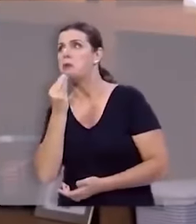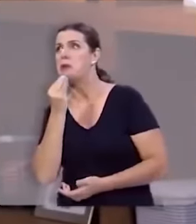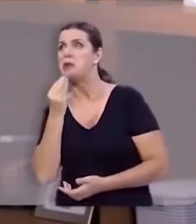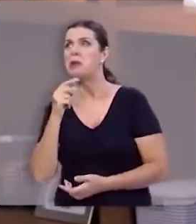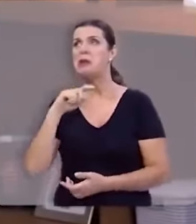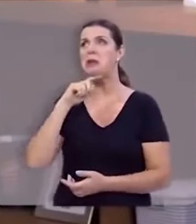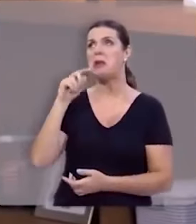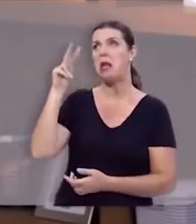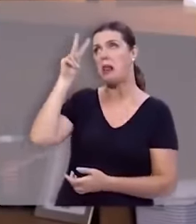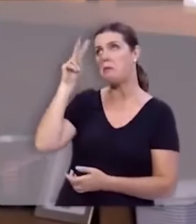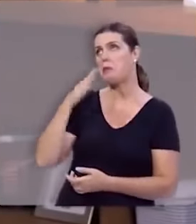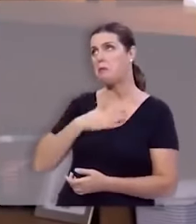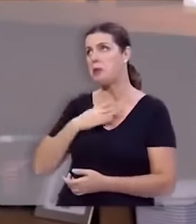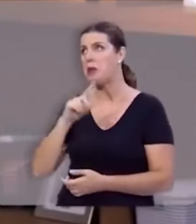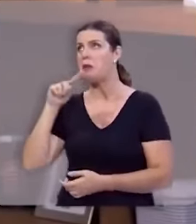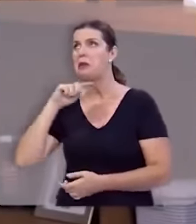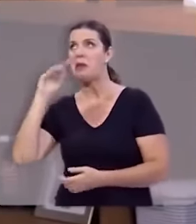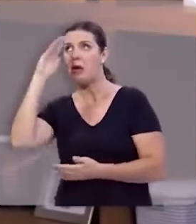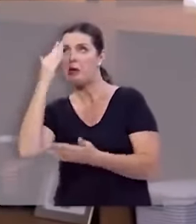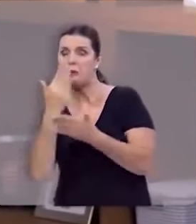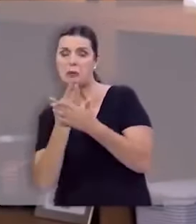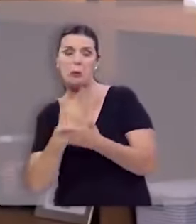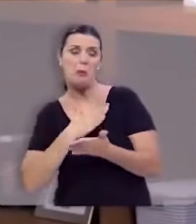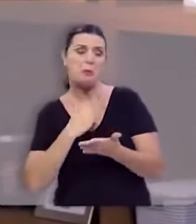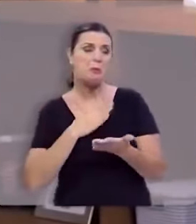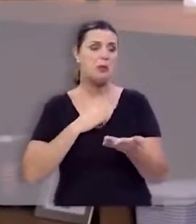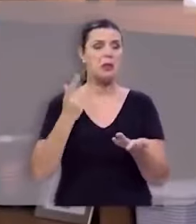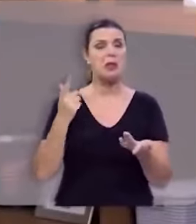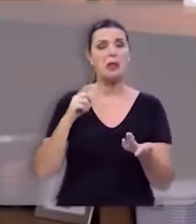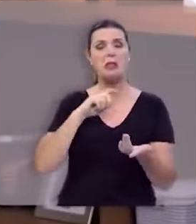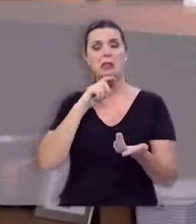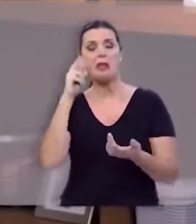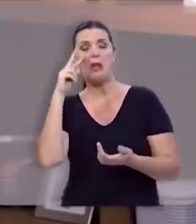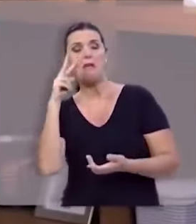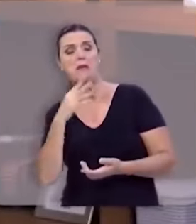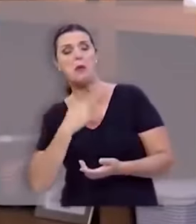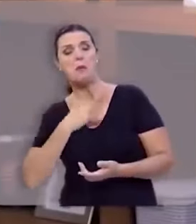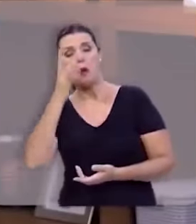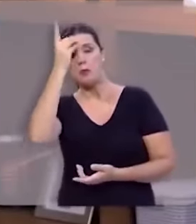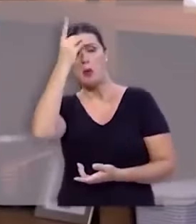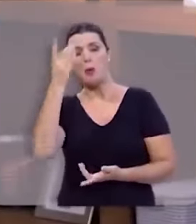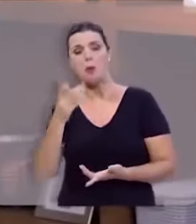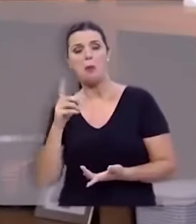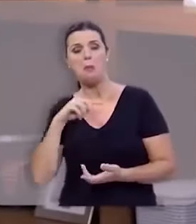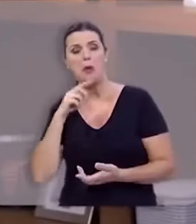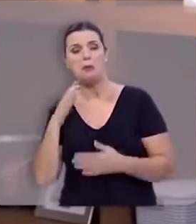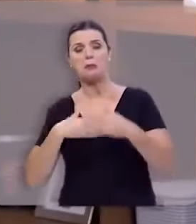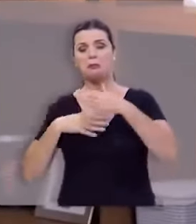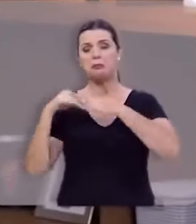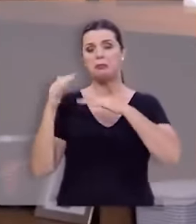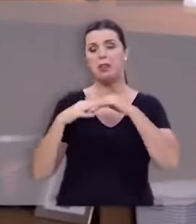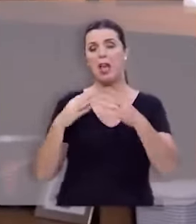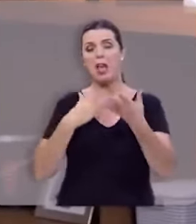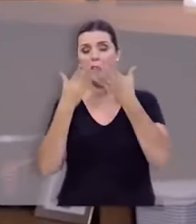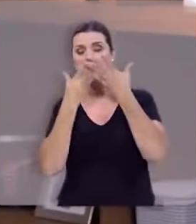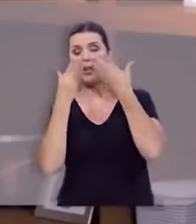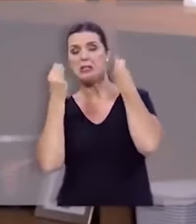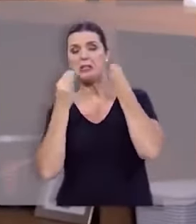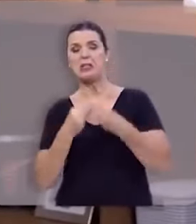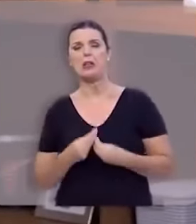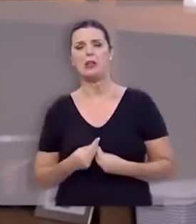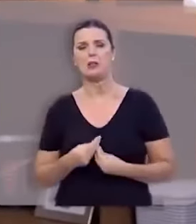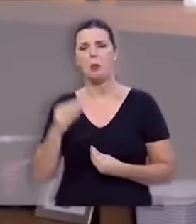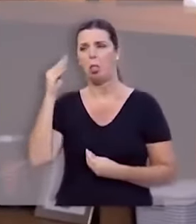ninguém lembrou de mim ninguém acreditou em mim ninguém apostou nos meus dons e talentos eu fui esquecido preterido deixado para